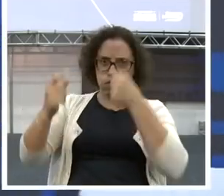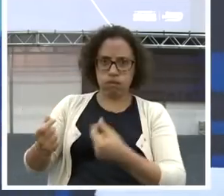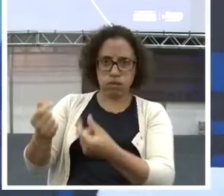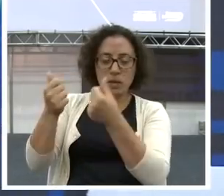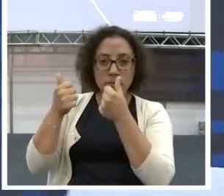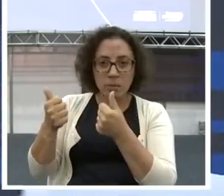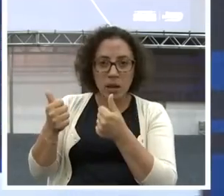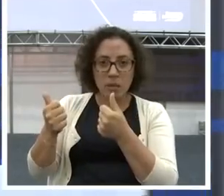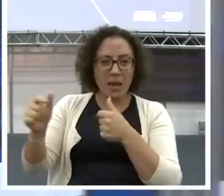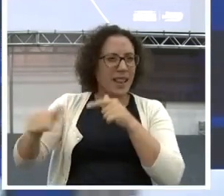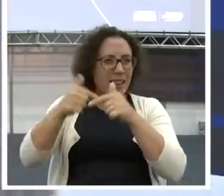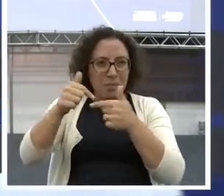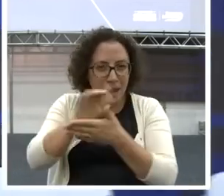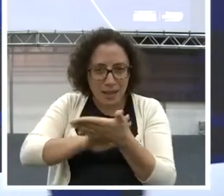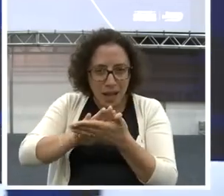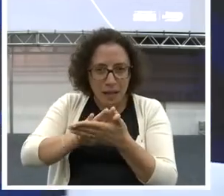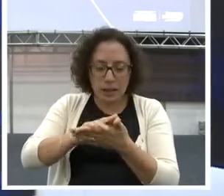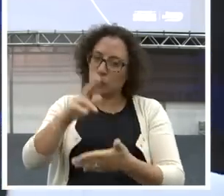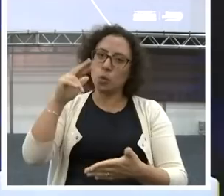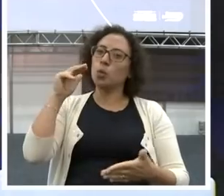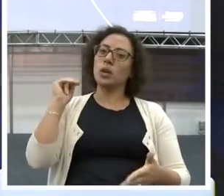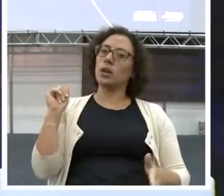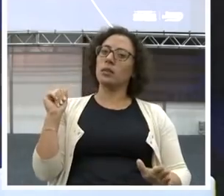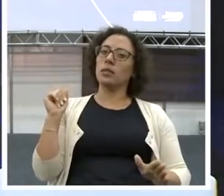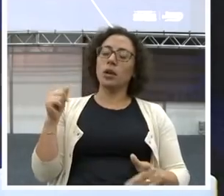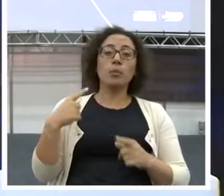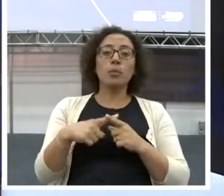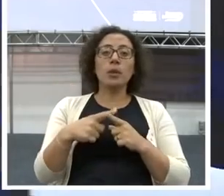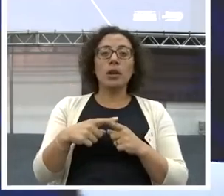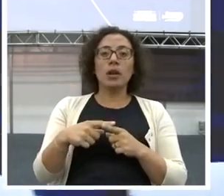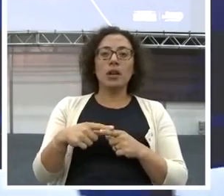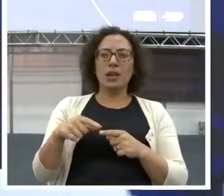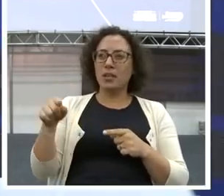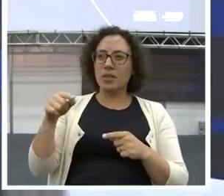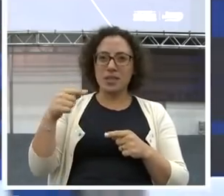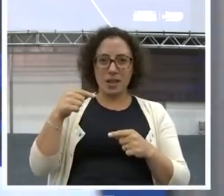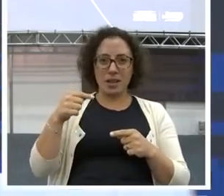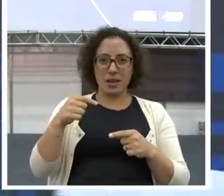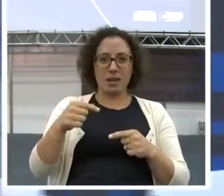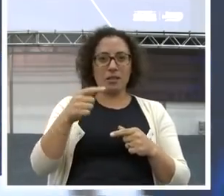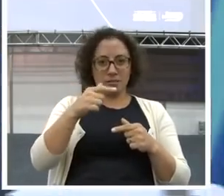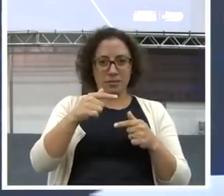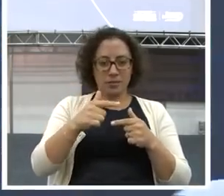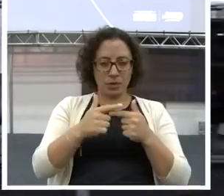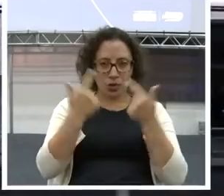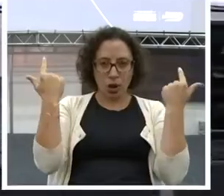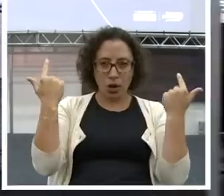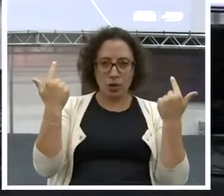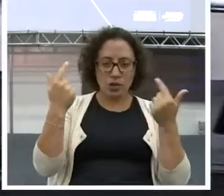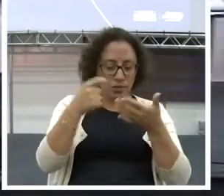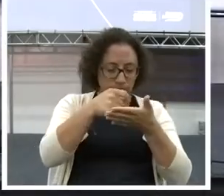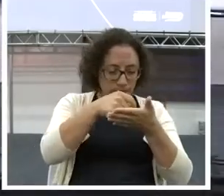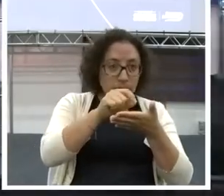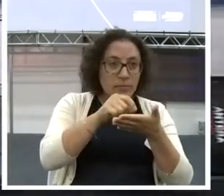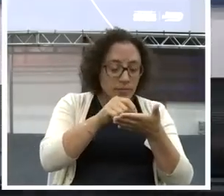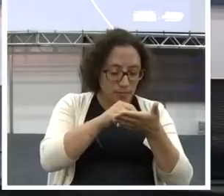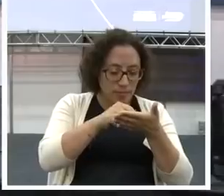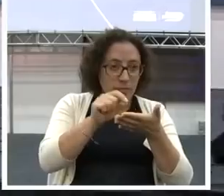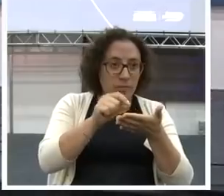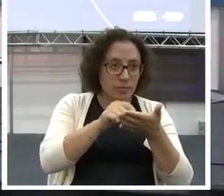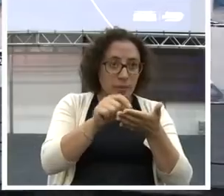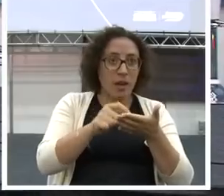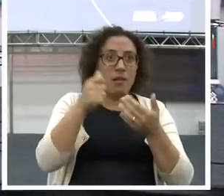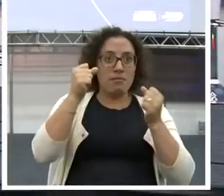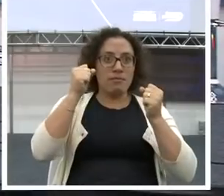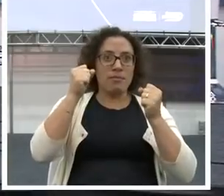E vou falar uma coisa para você. Pior coisa que pode acontecer na sua vida. É você ganhar na Mega Sena. Não é que eu vou profetizar na sua vida